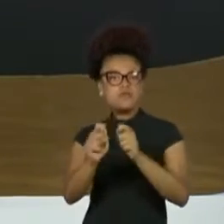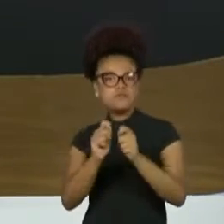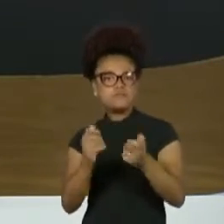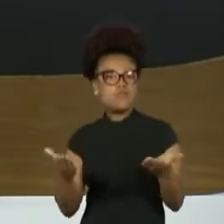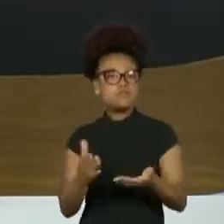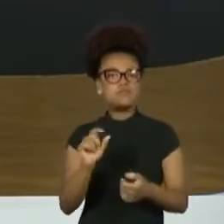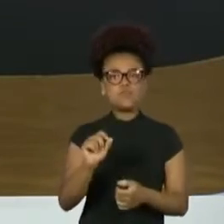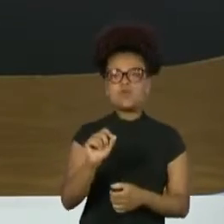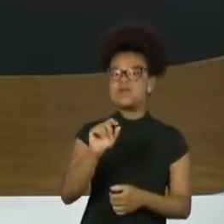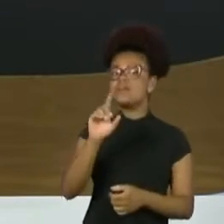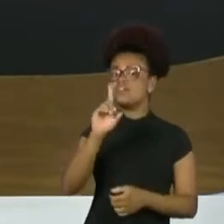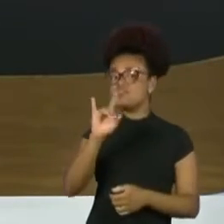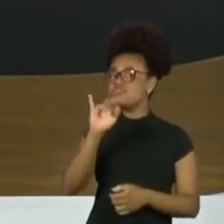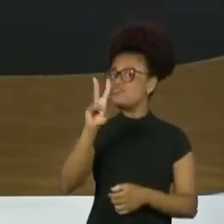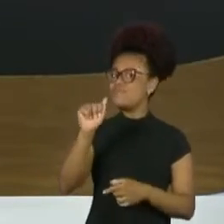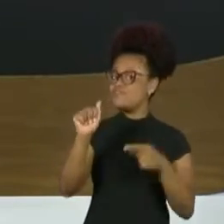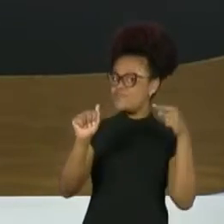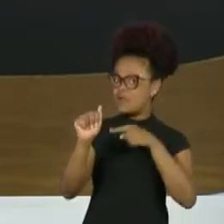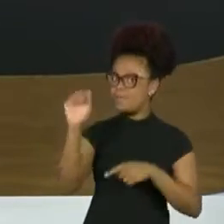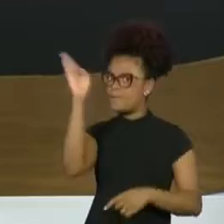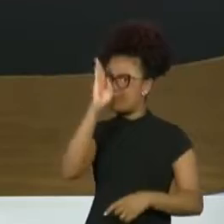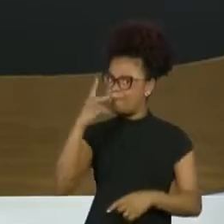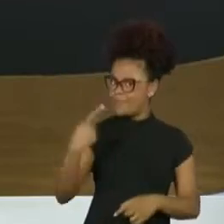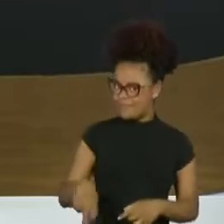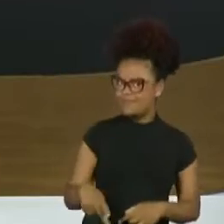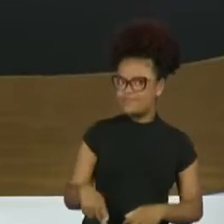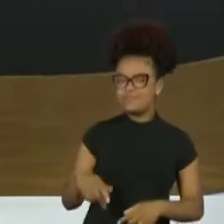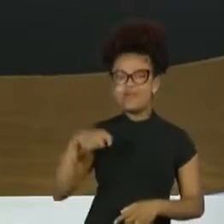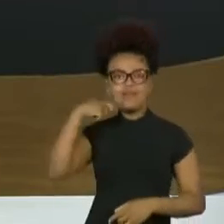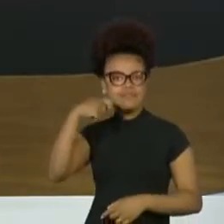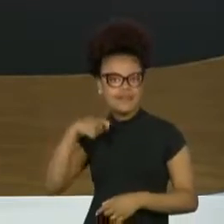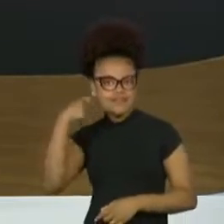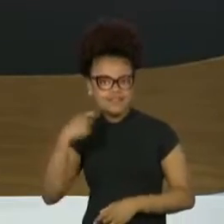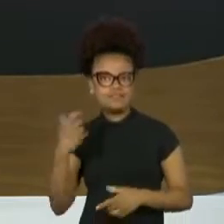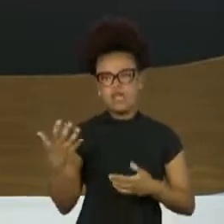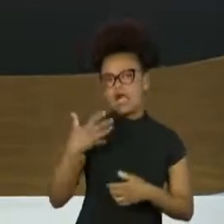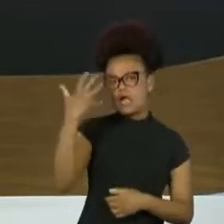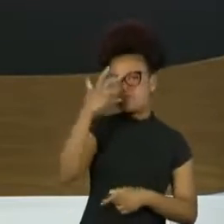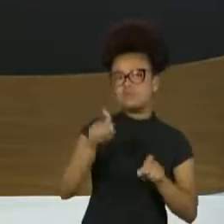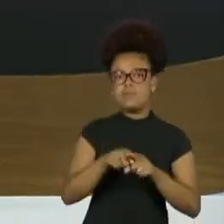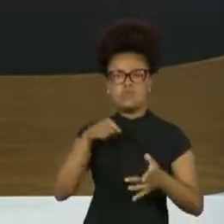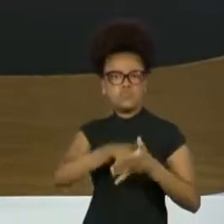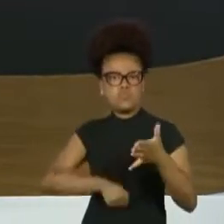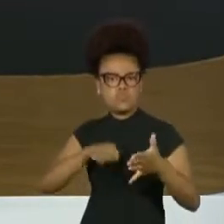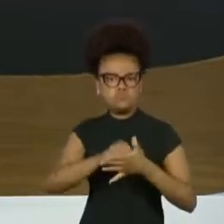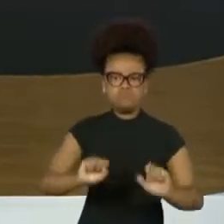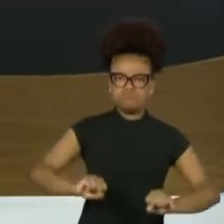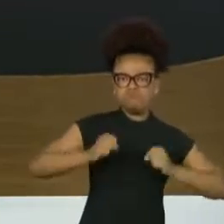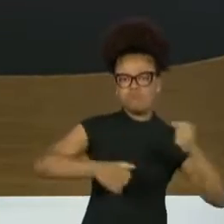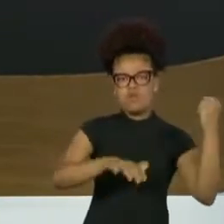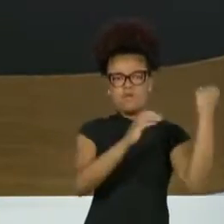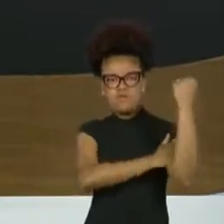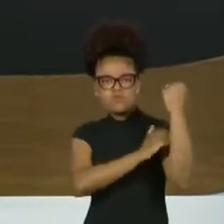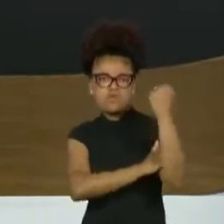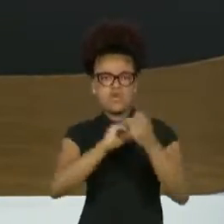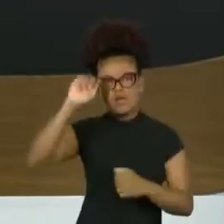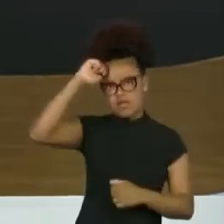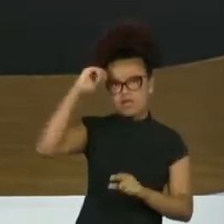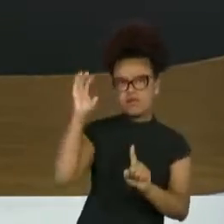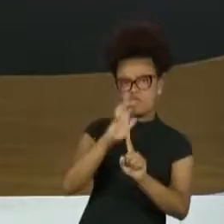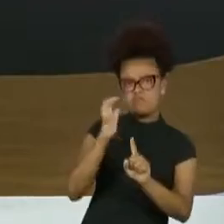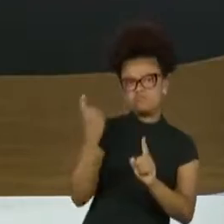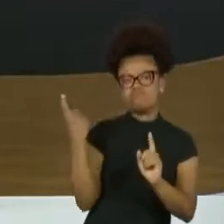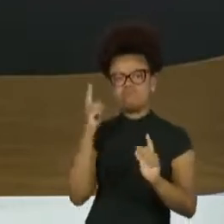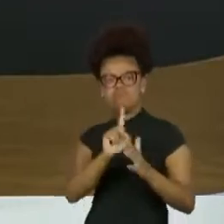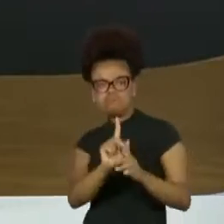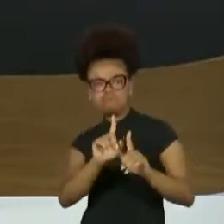Brasileira, atriz, cantora, militante do feminismo negro, influenciadora digital, mãe e avó. Ela